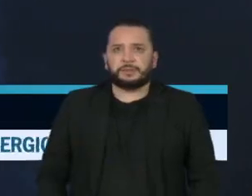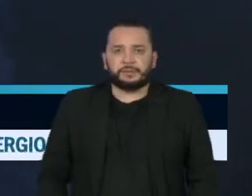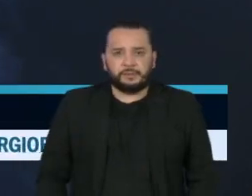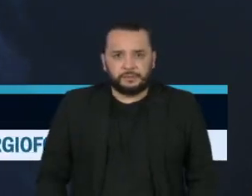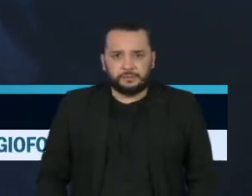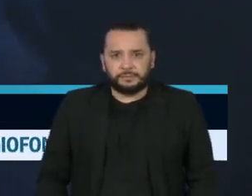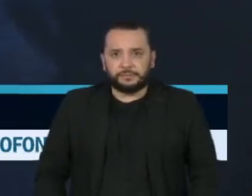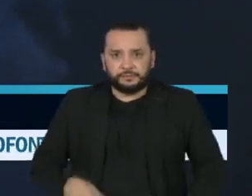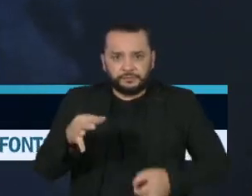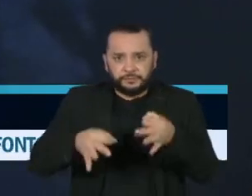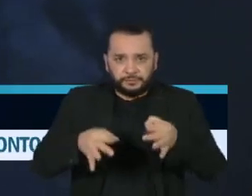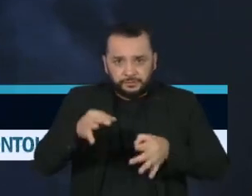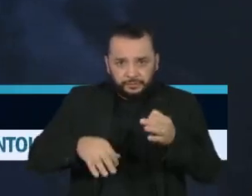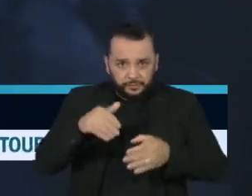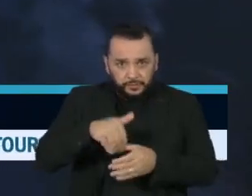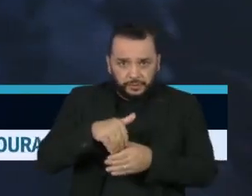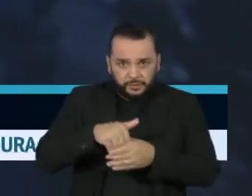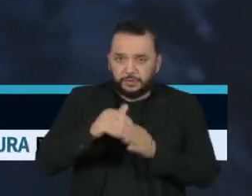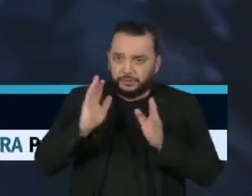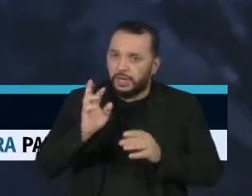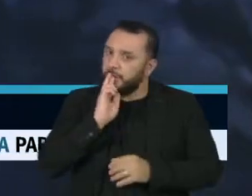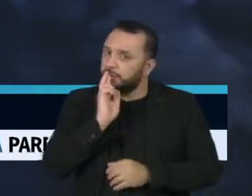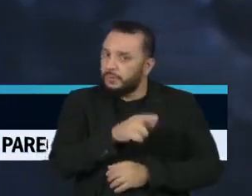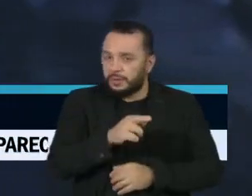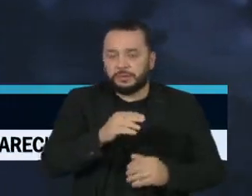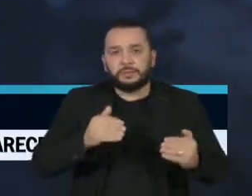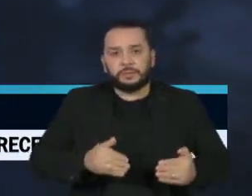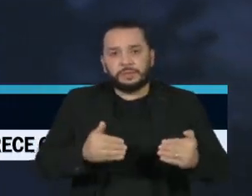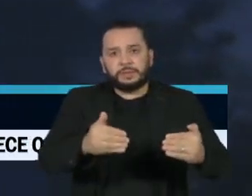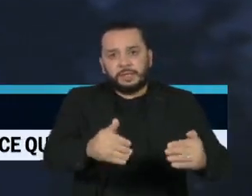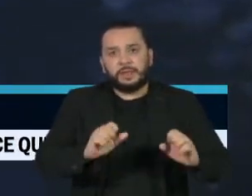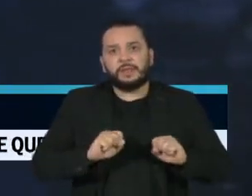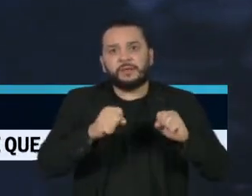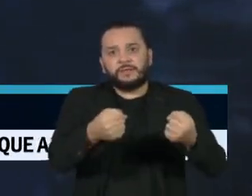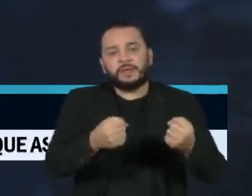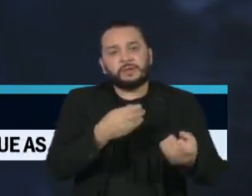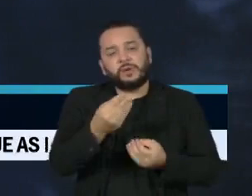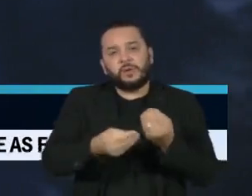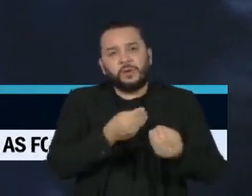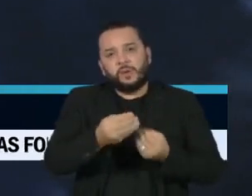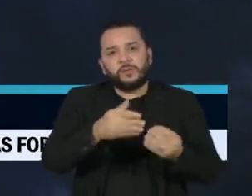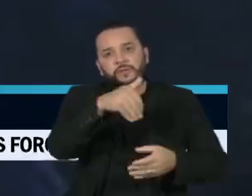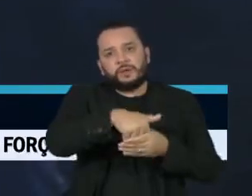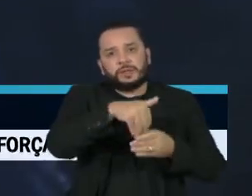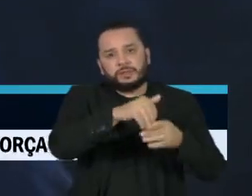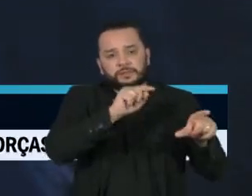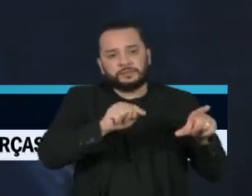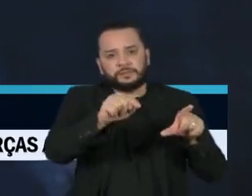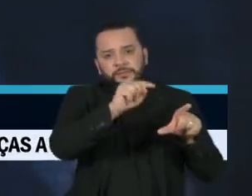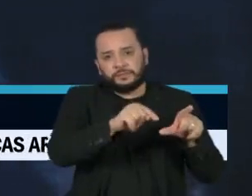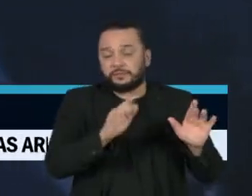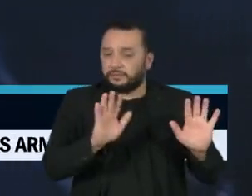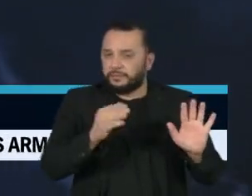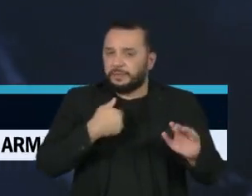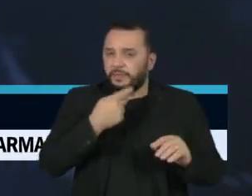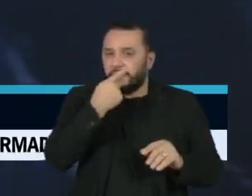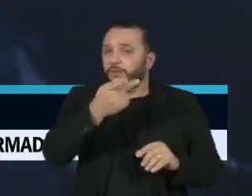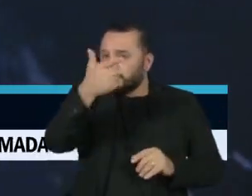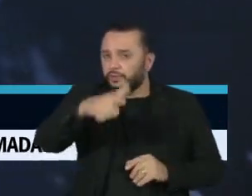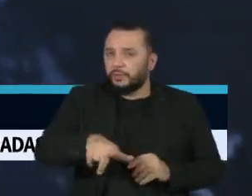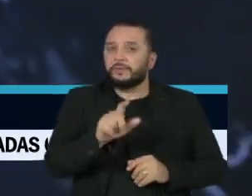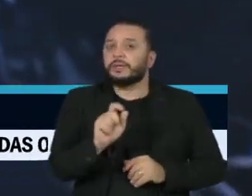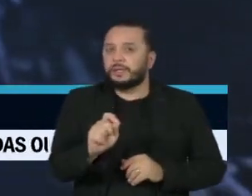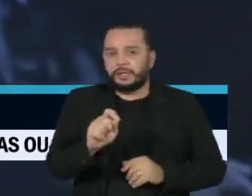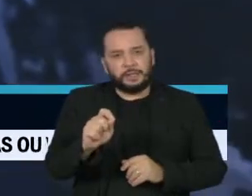A Justiça Eleitoral enviou resposta ao Ministério da Defesa sobre as urnas eletrônicas, em que afirma, mais uma vez, que não